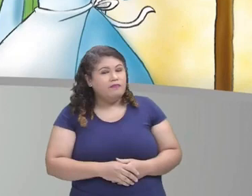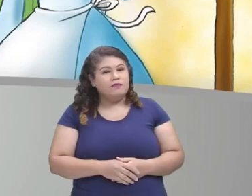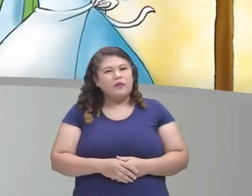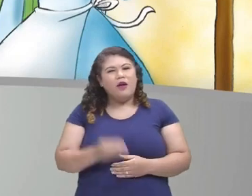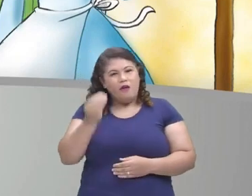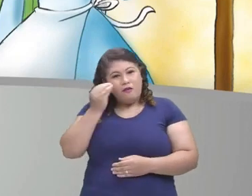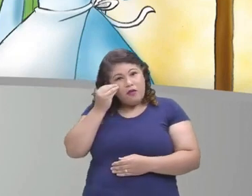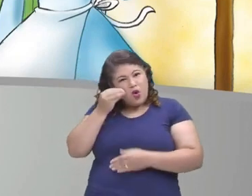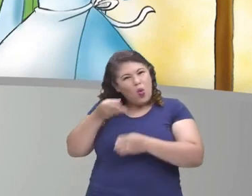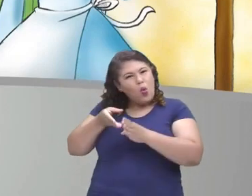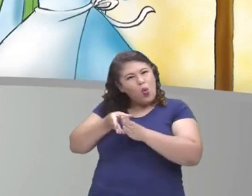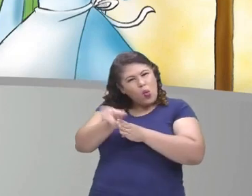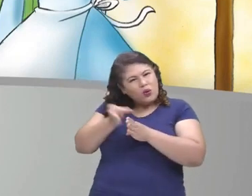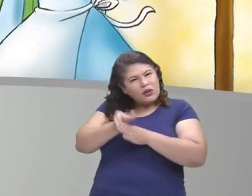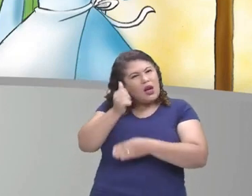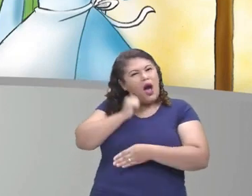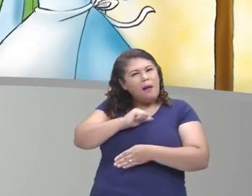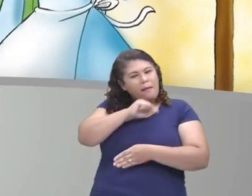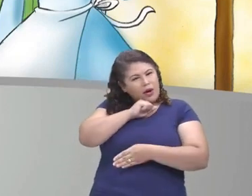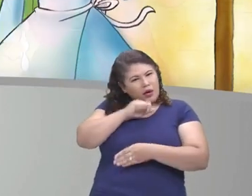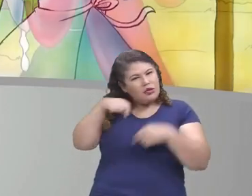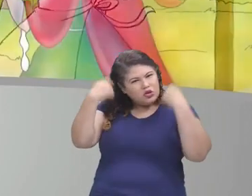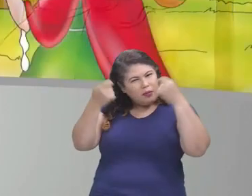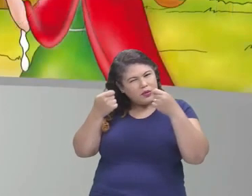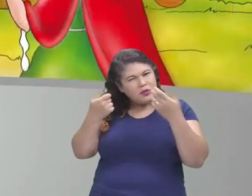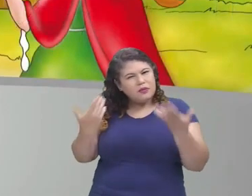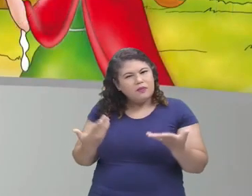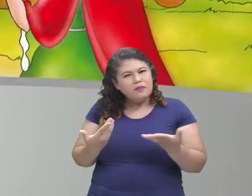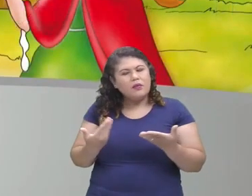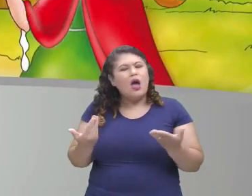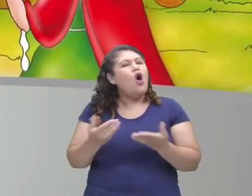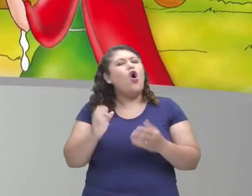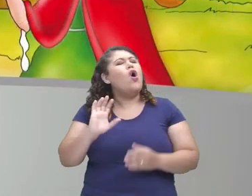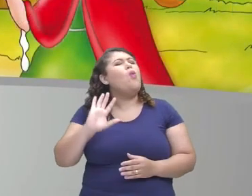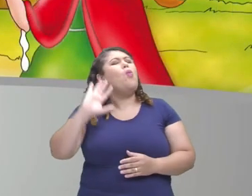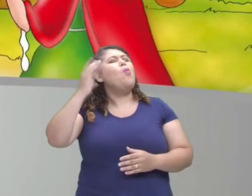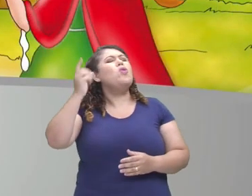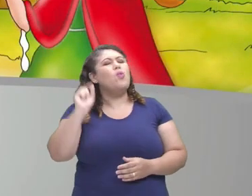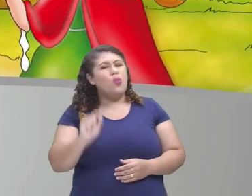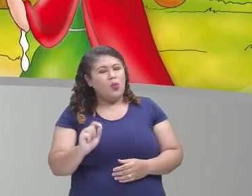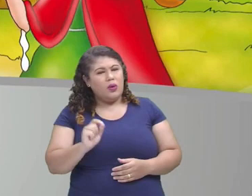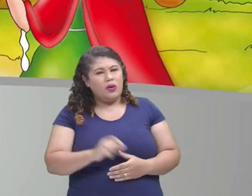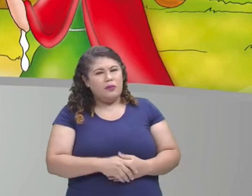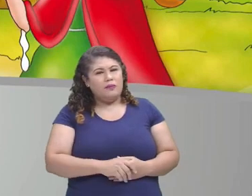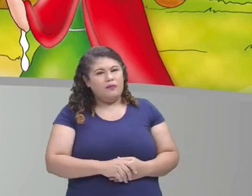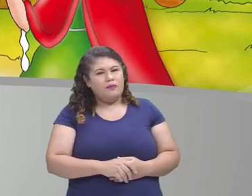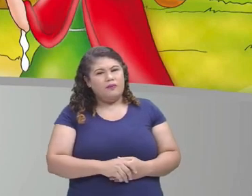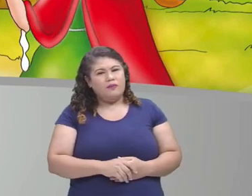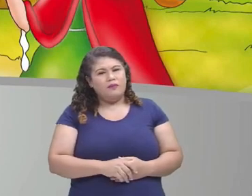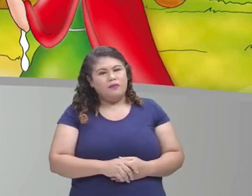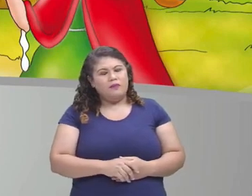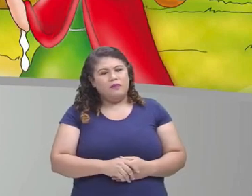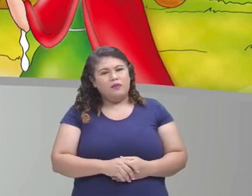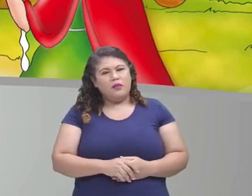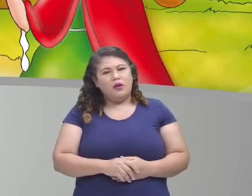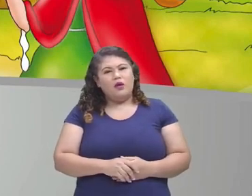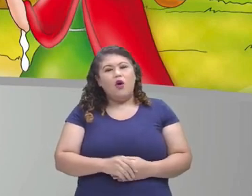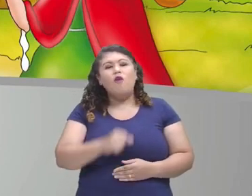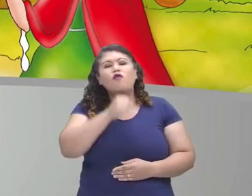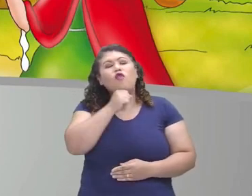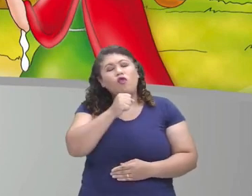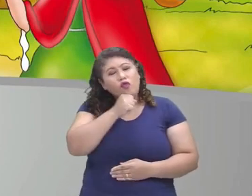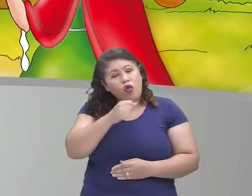E isso é muito importante, crianças. E agora, o que vai acontecer? A avó de Chapeuzinho